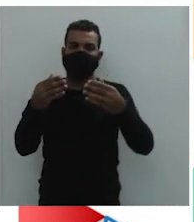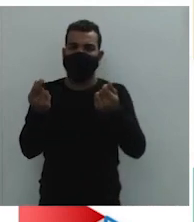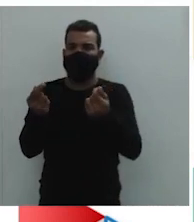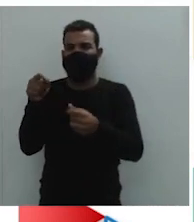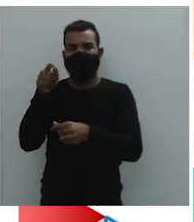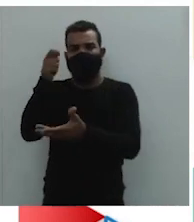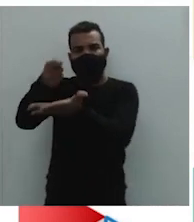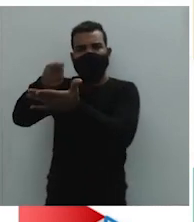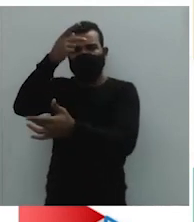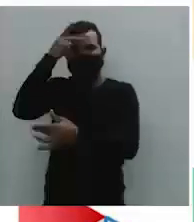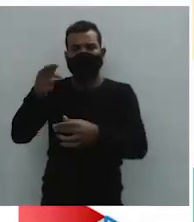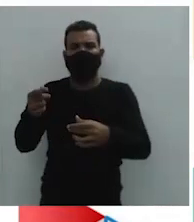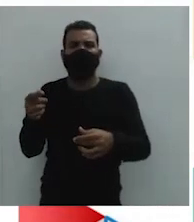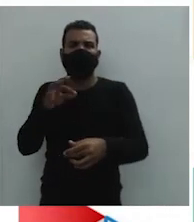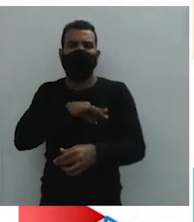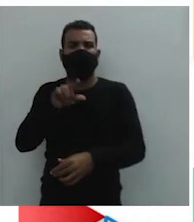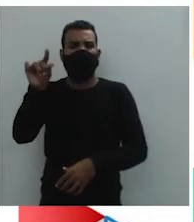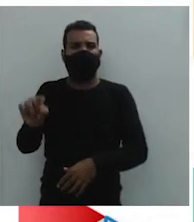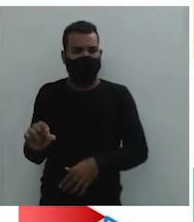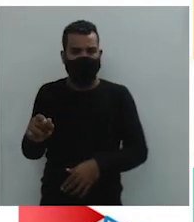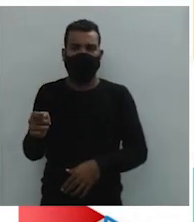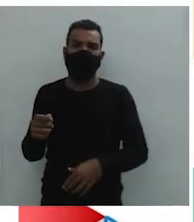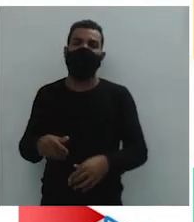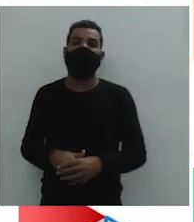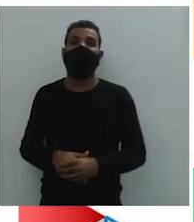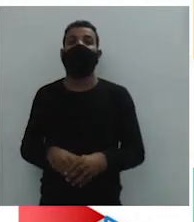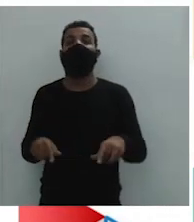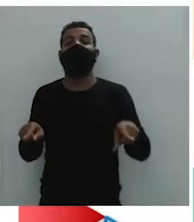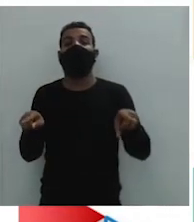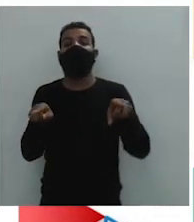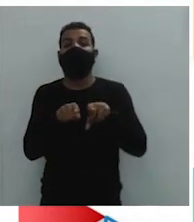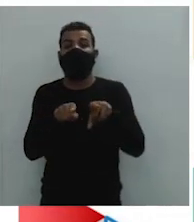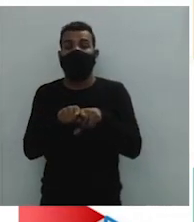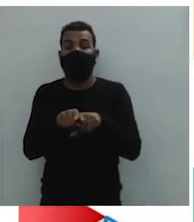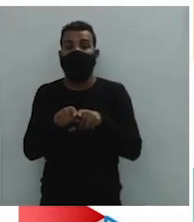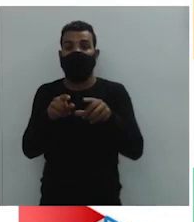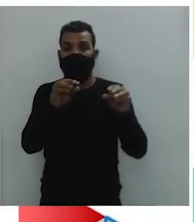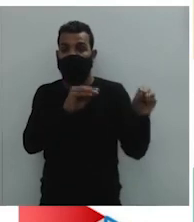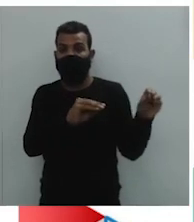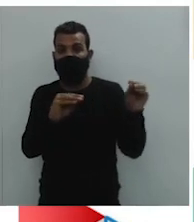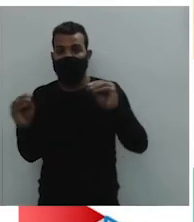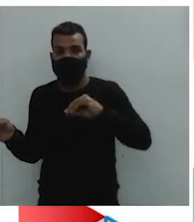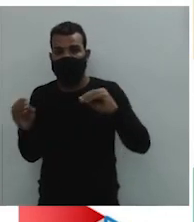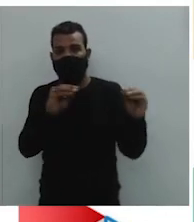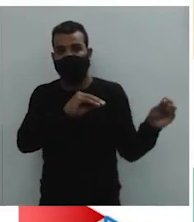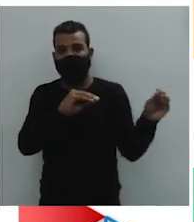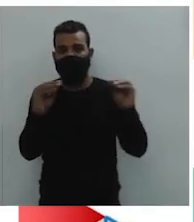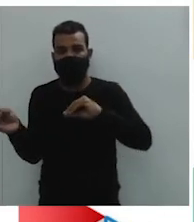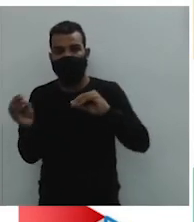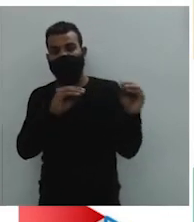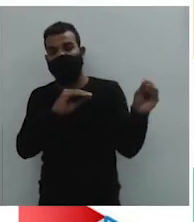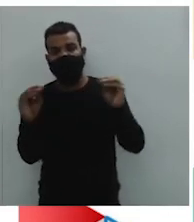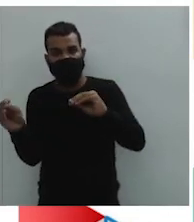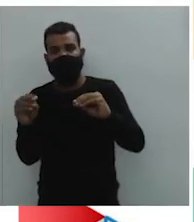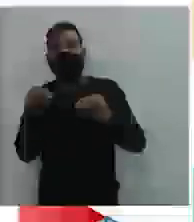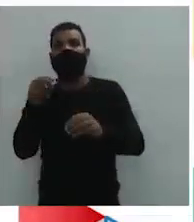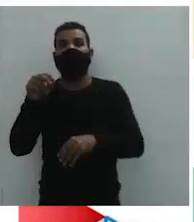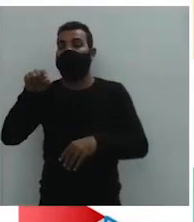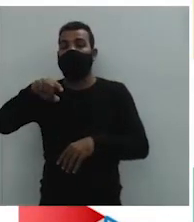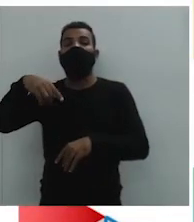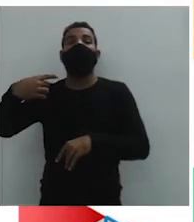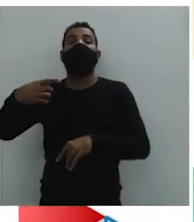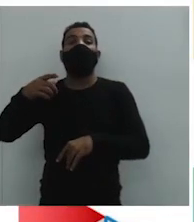barata. Intensificou-se também os fluxos migratórios, principalmente nordestino, ou seja, muito